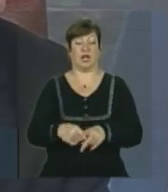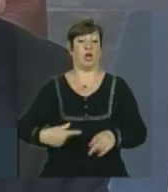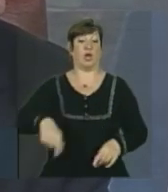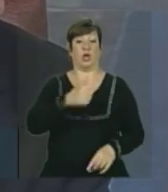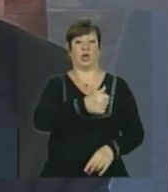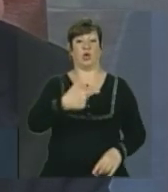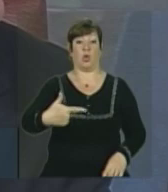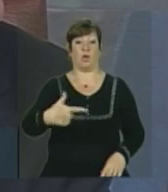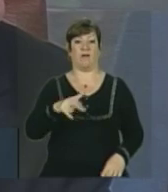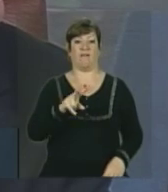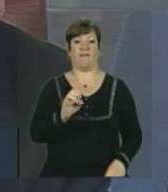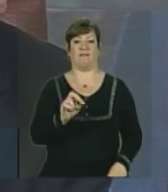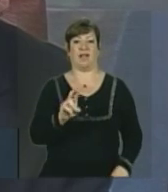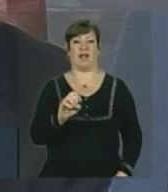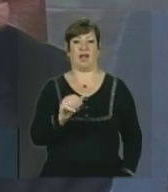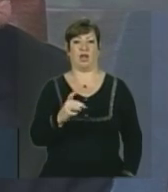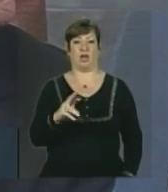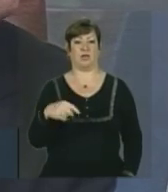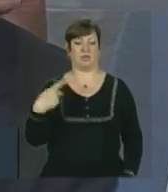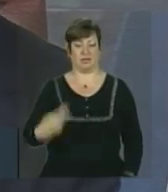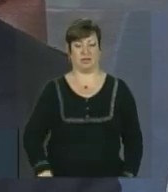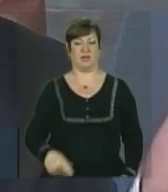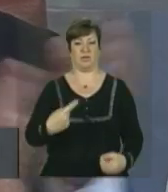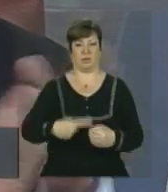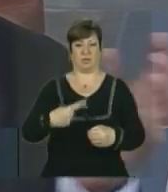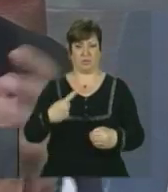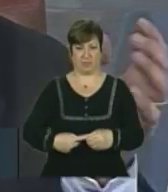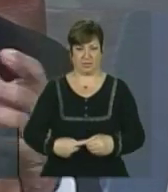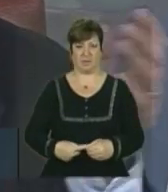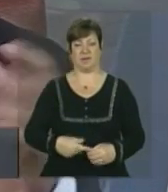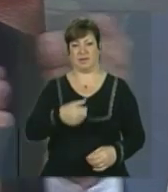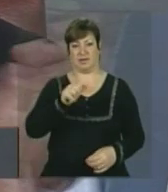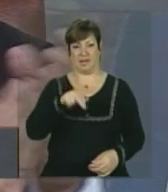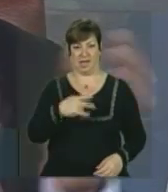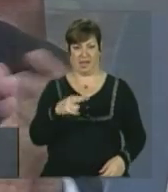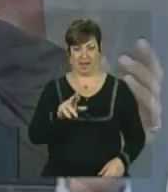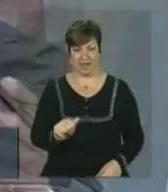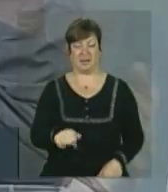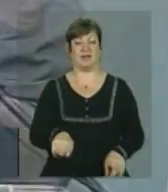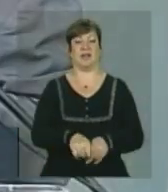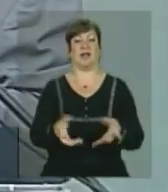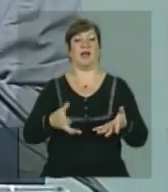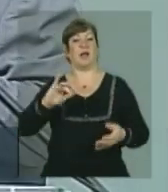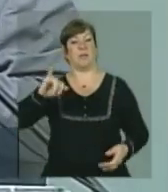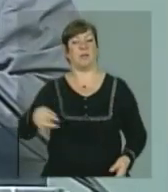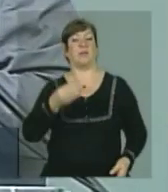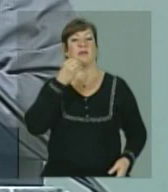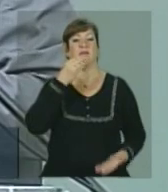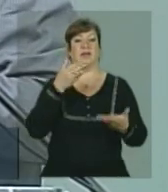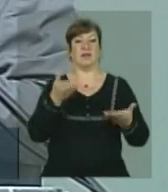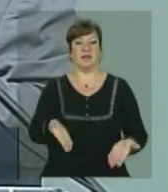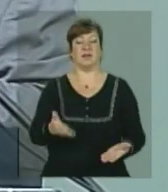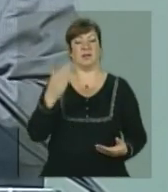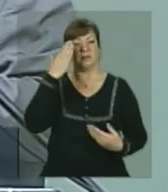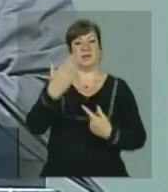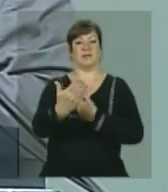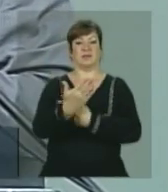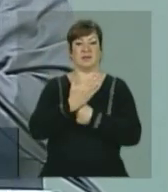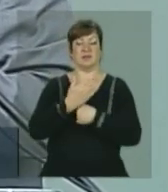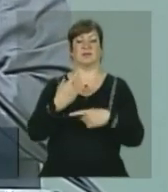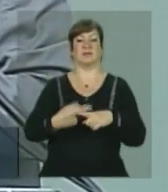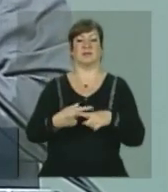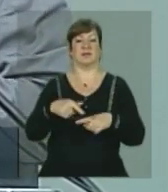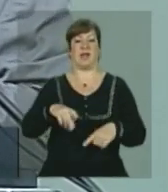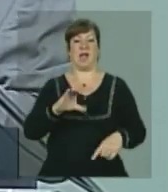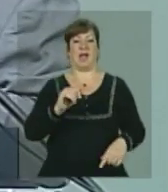12 vereadores do nosso município. E quero aproveitar essa oportunidade e agradecer o apoio e a parceria